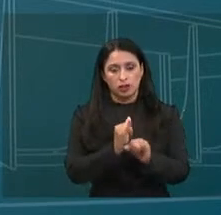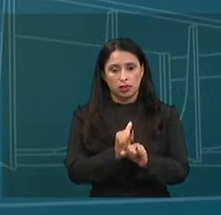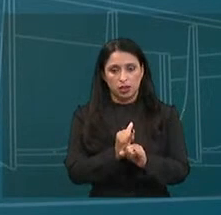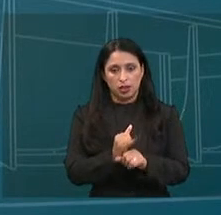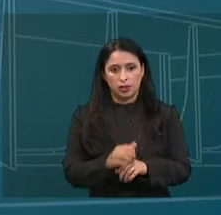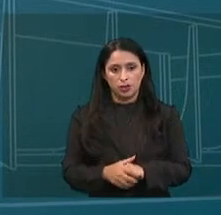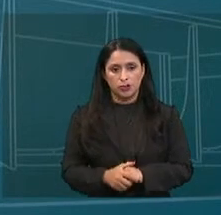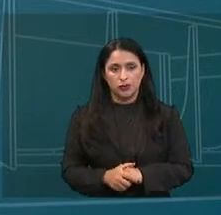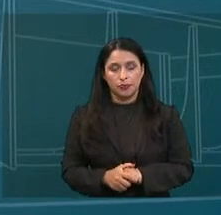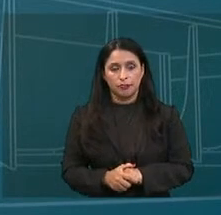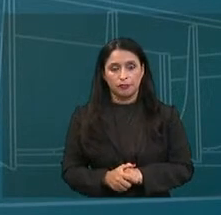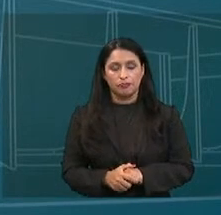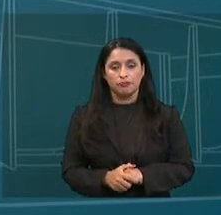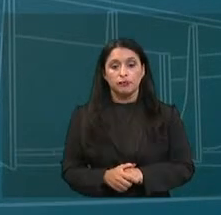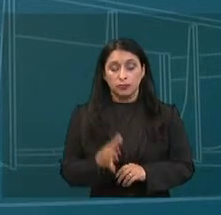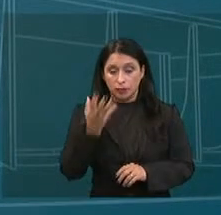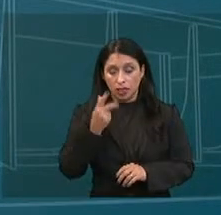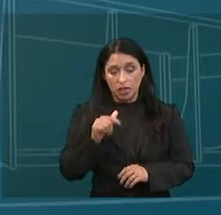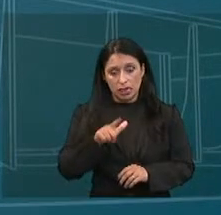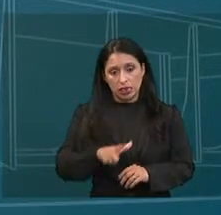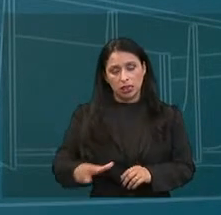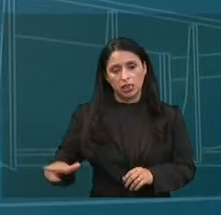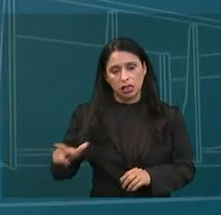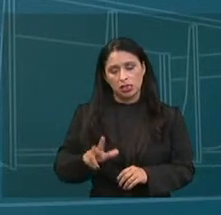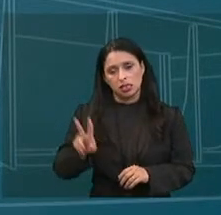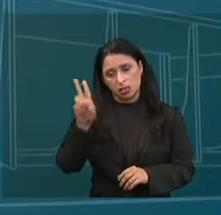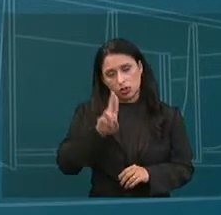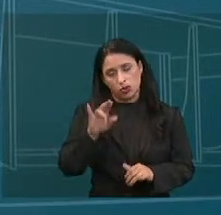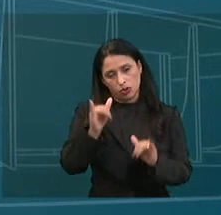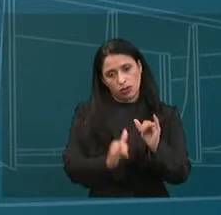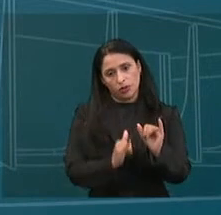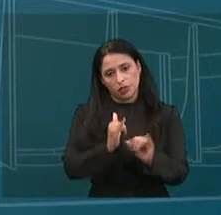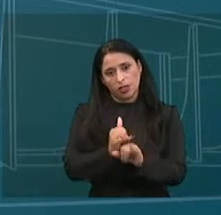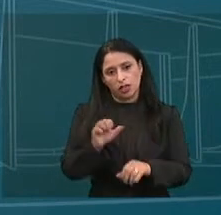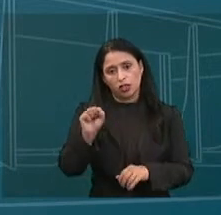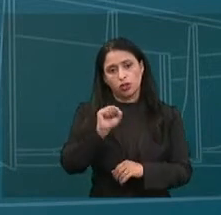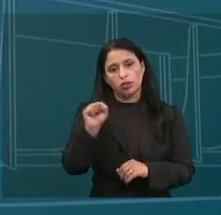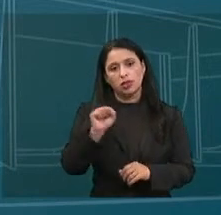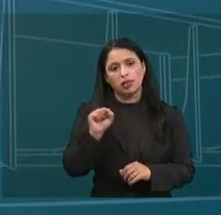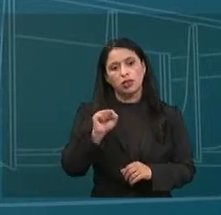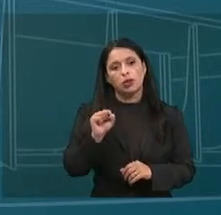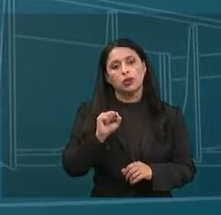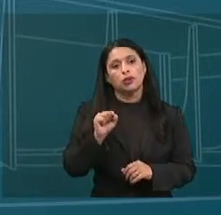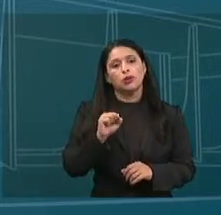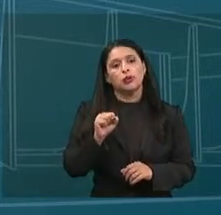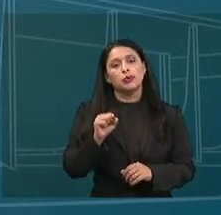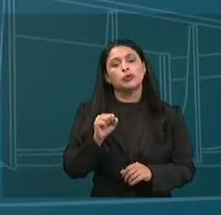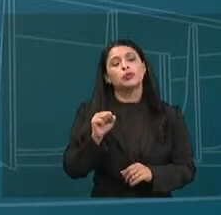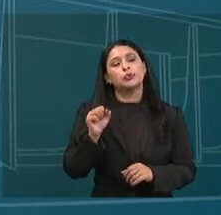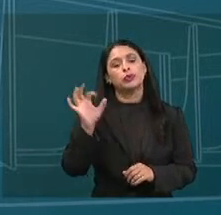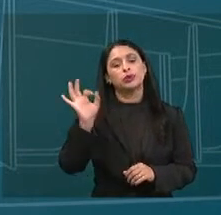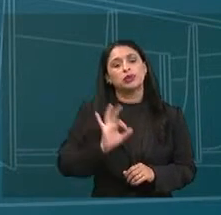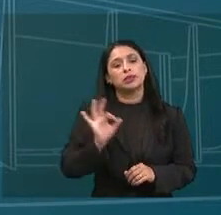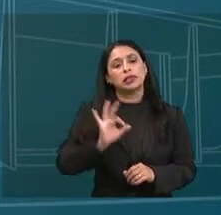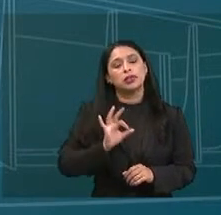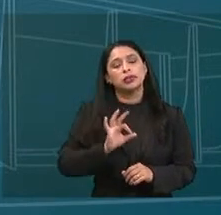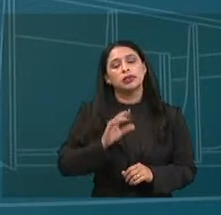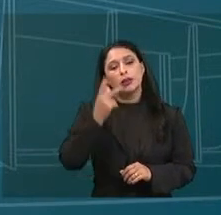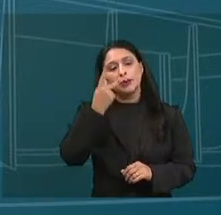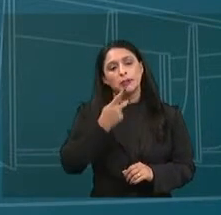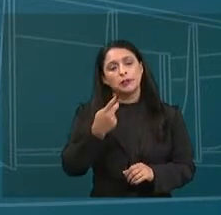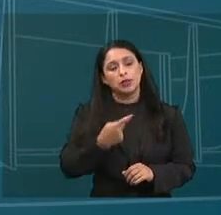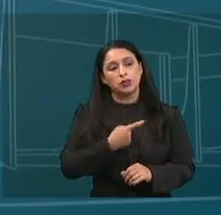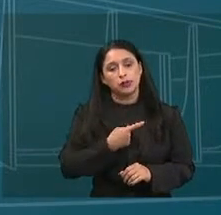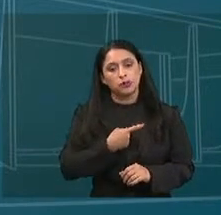favor. Entre as crianças e os adolescentes usuários de internet, 88% possuem perfil em redes sociais, conforme os dados